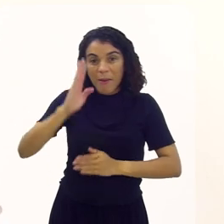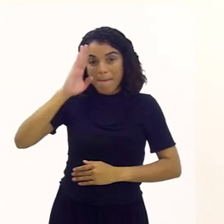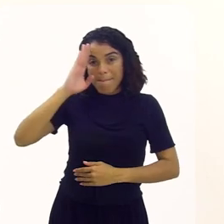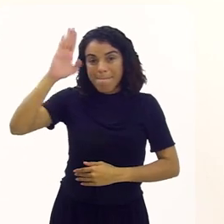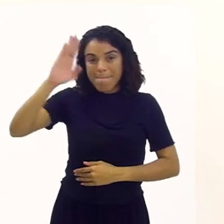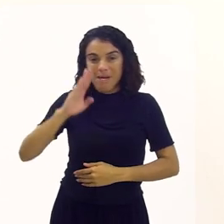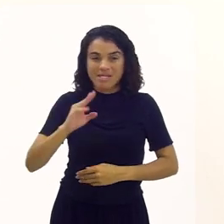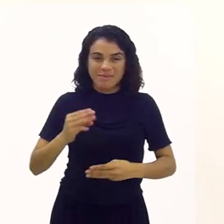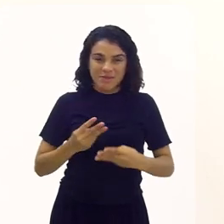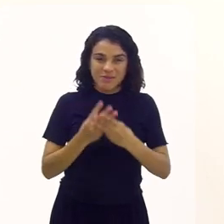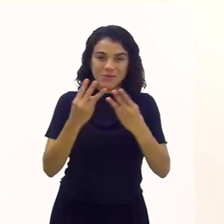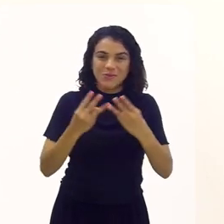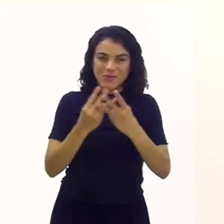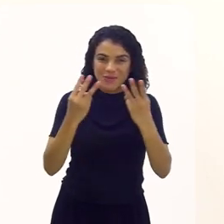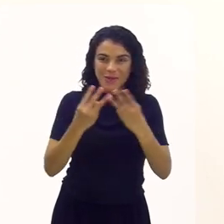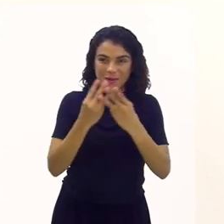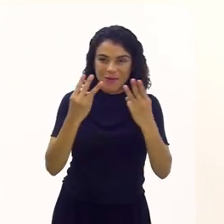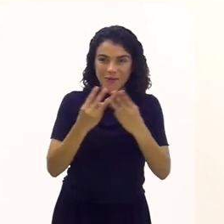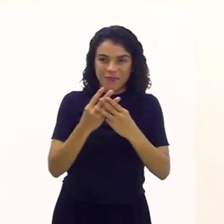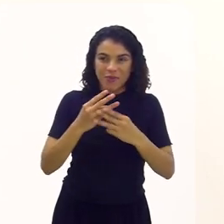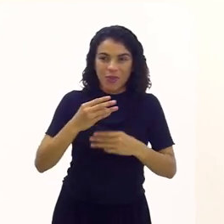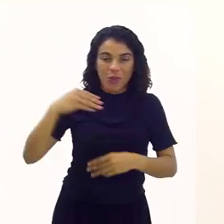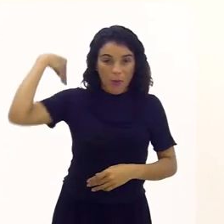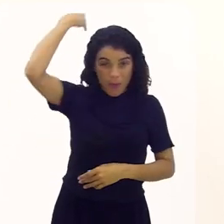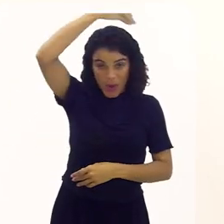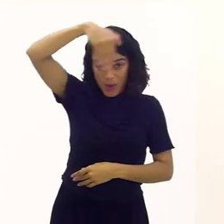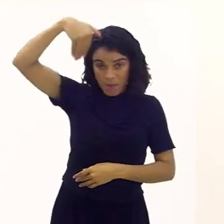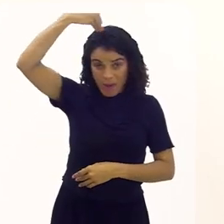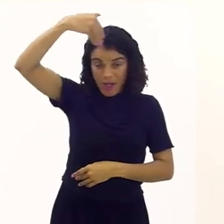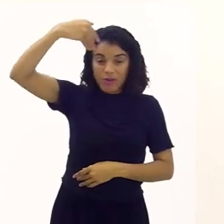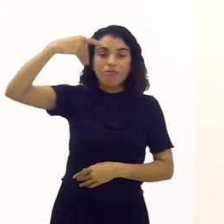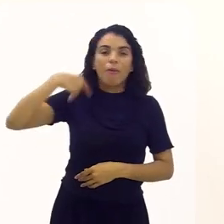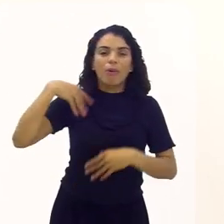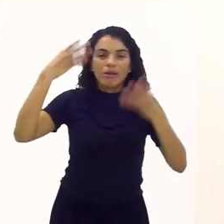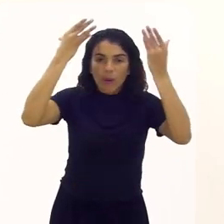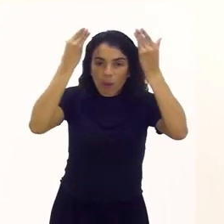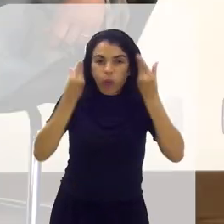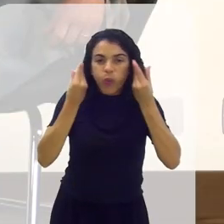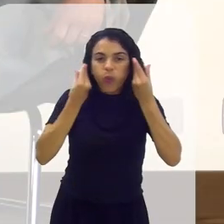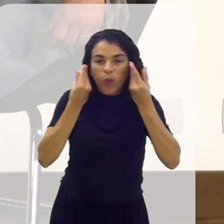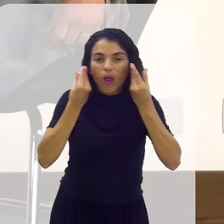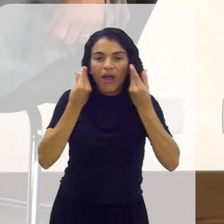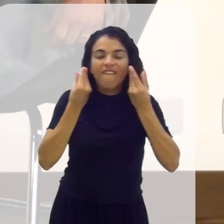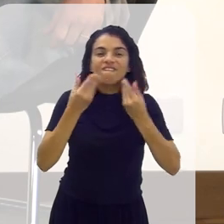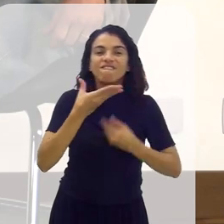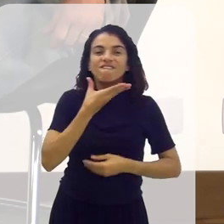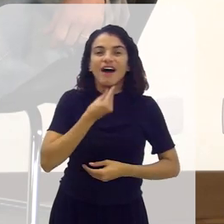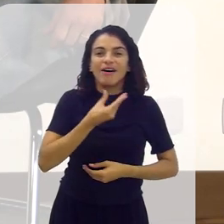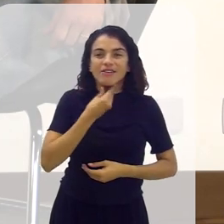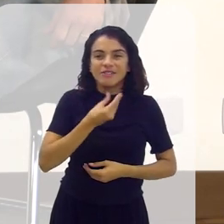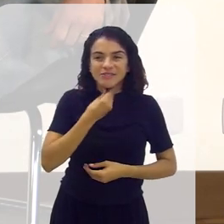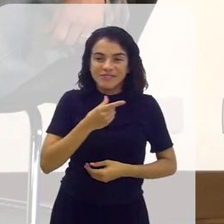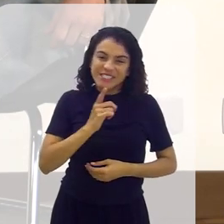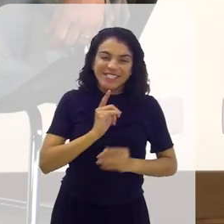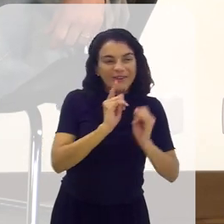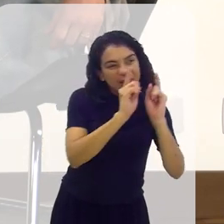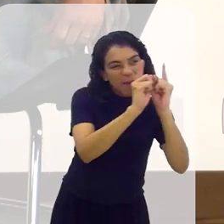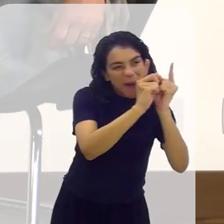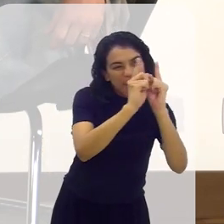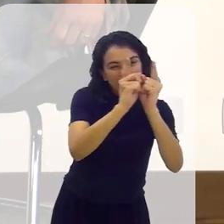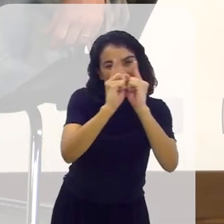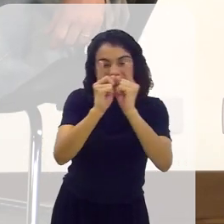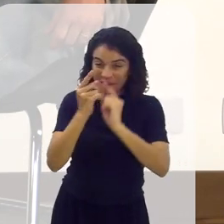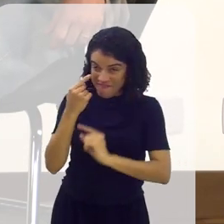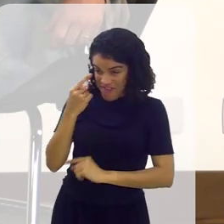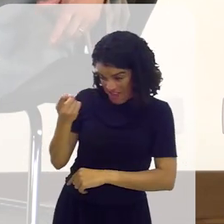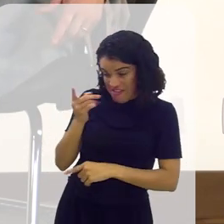a judaica, que não coloca o pano, mas coloca a peruca. Então, se vocês pegarem uns pedacinhos